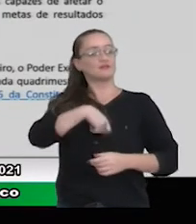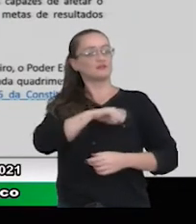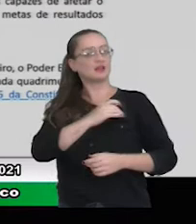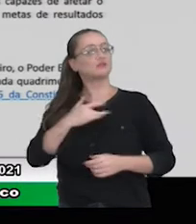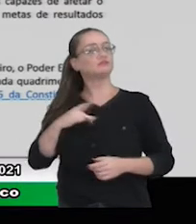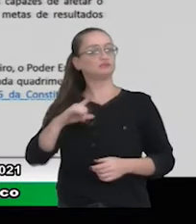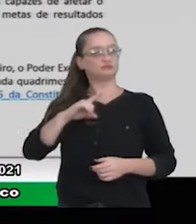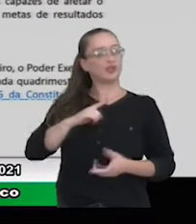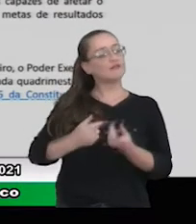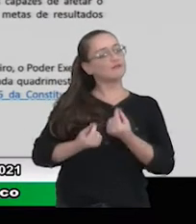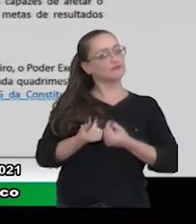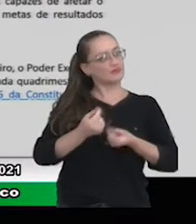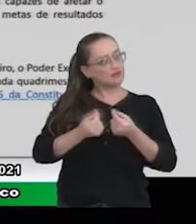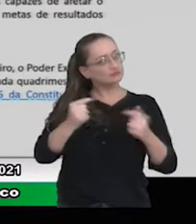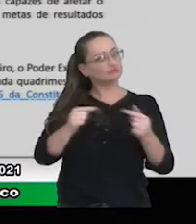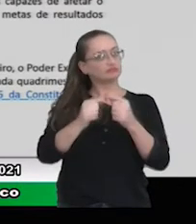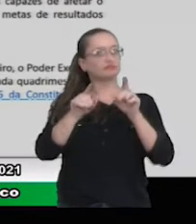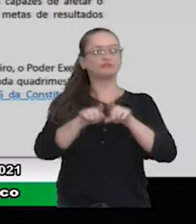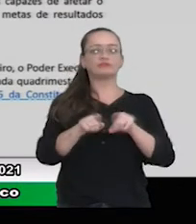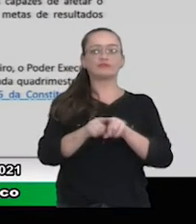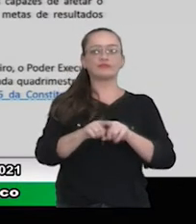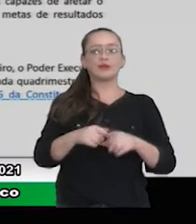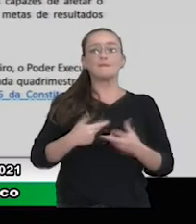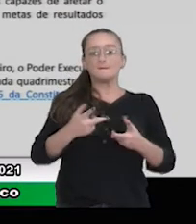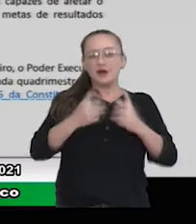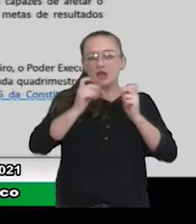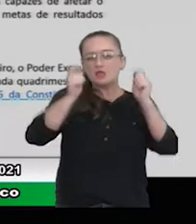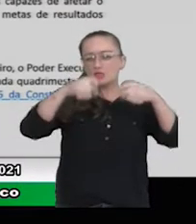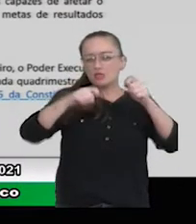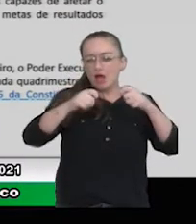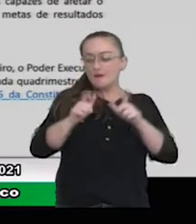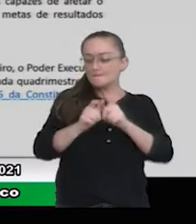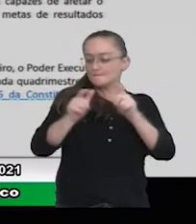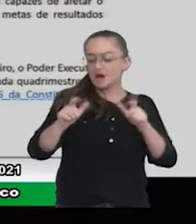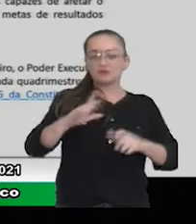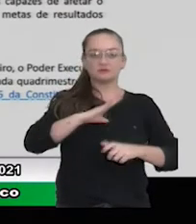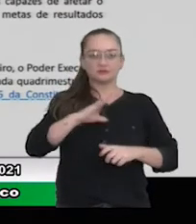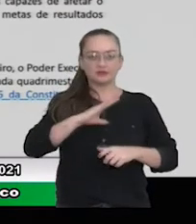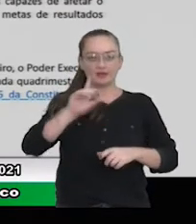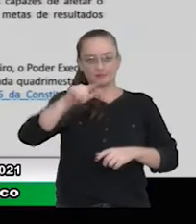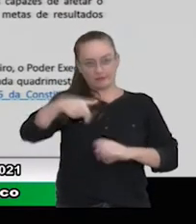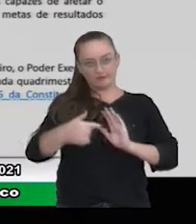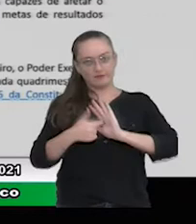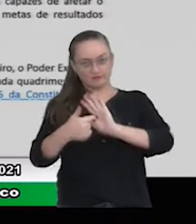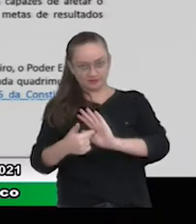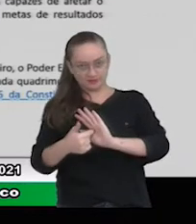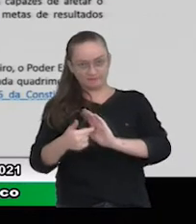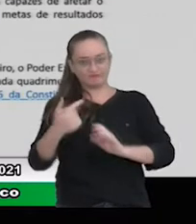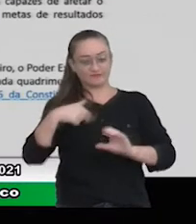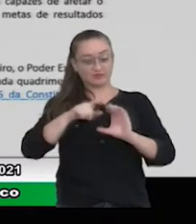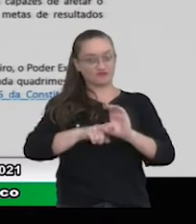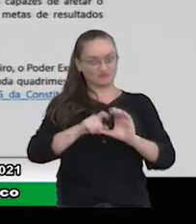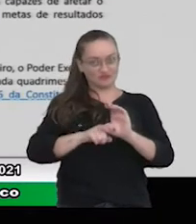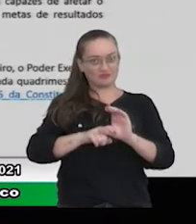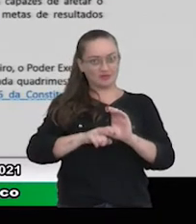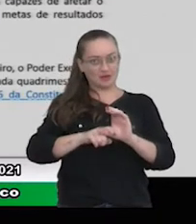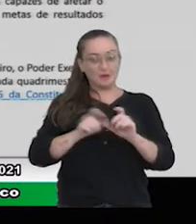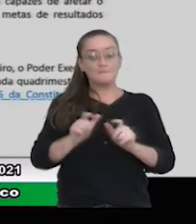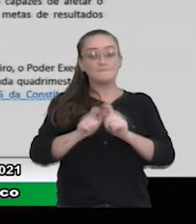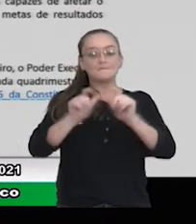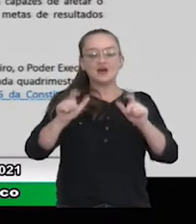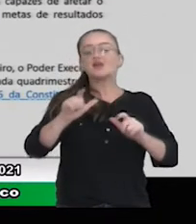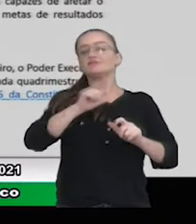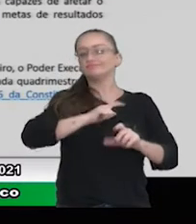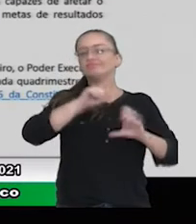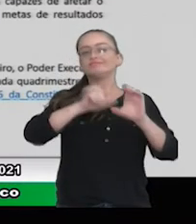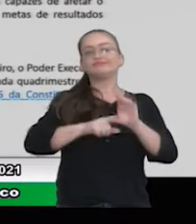financeira. Você vê que a maioria dos municípios, quando for apresentar mais à frente, quando for falar da nossa dívida, a gente vê que a gente tem dívida muito